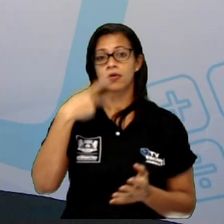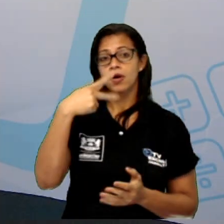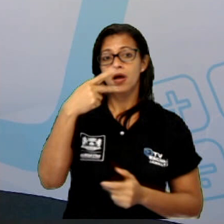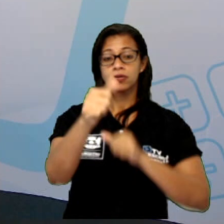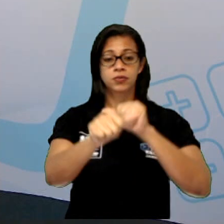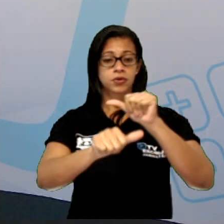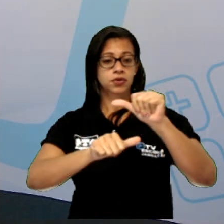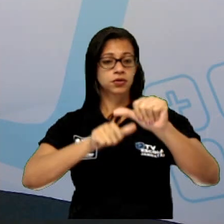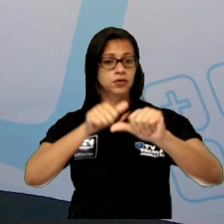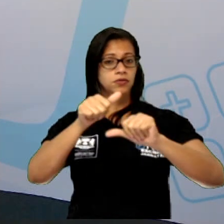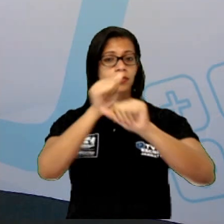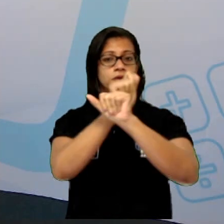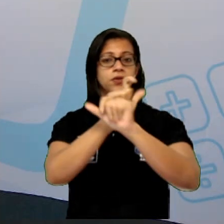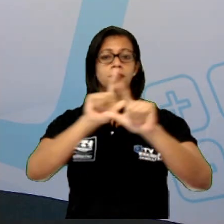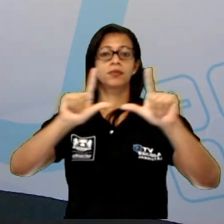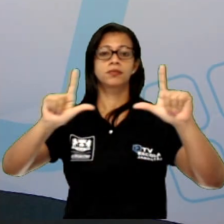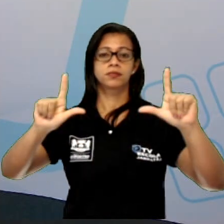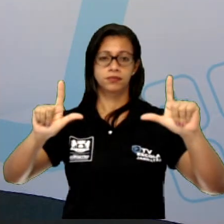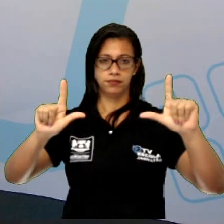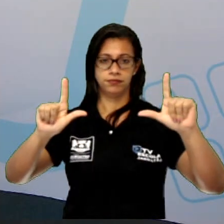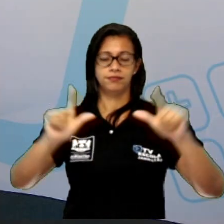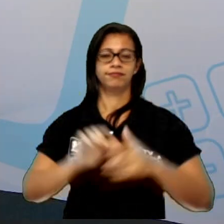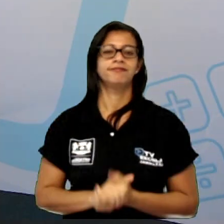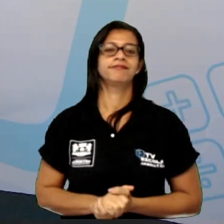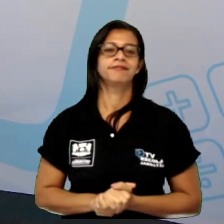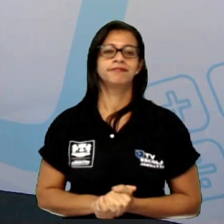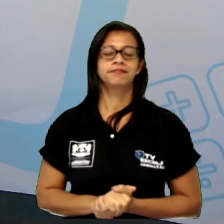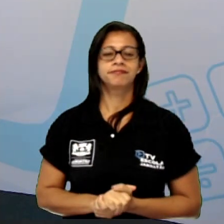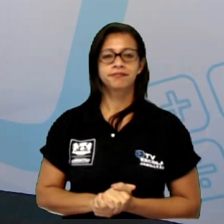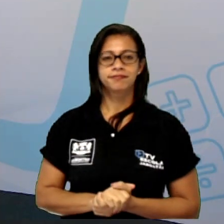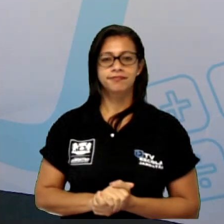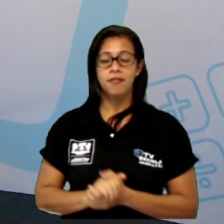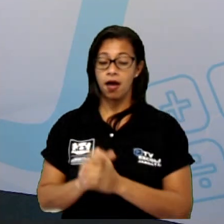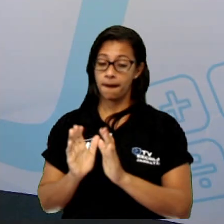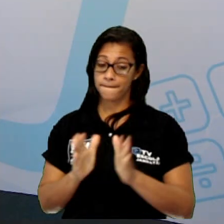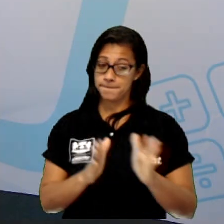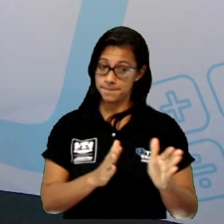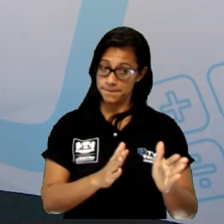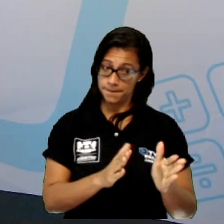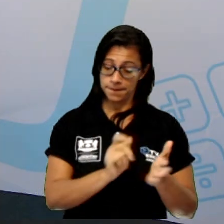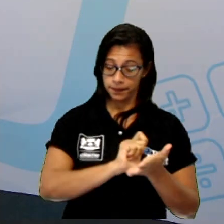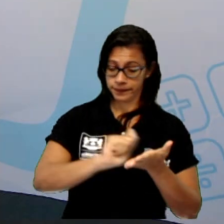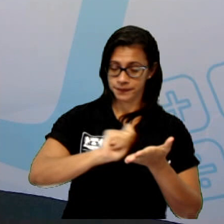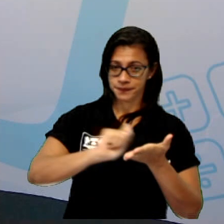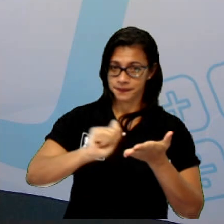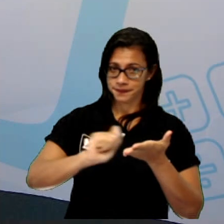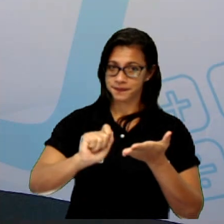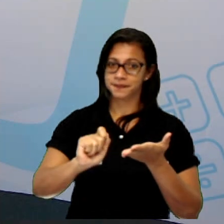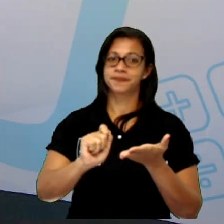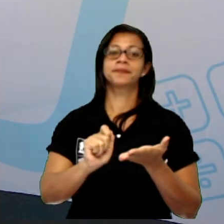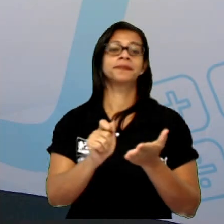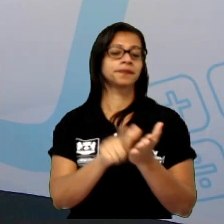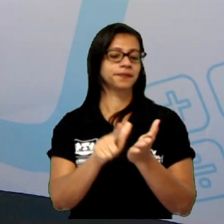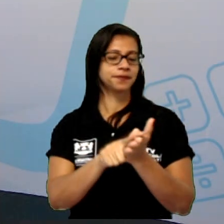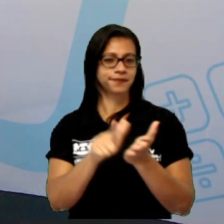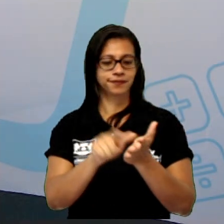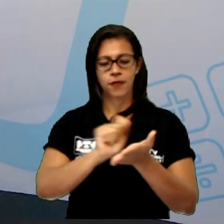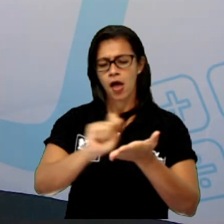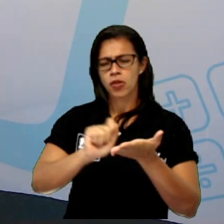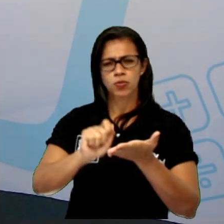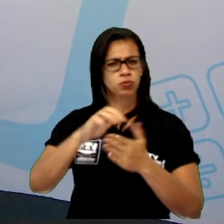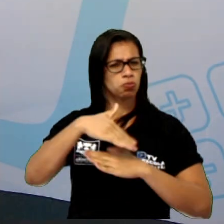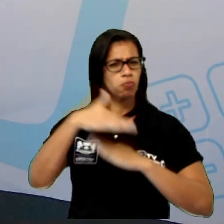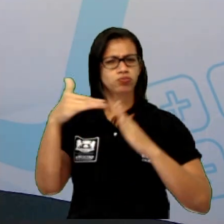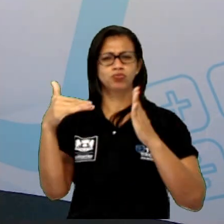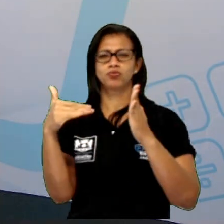transformações das paisagens, tá bom? Prepara teu papel e tua caneta, anota tudo que tiver de importante, deixar